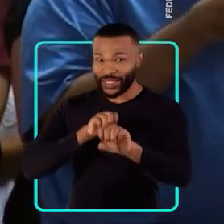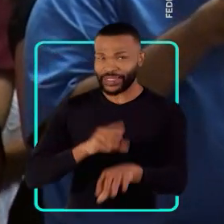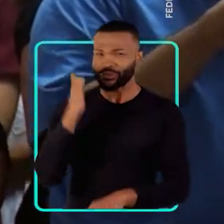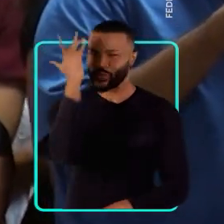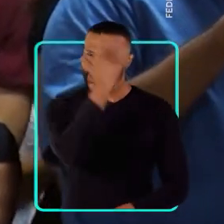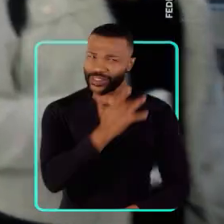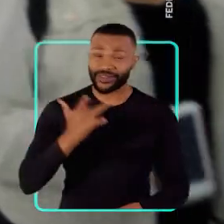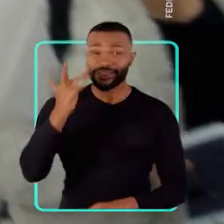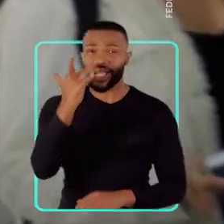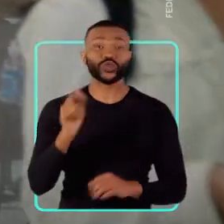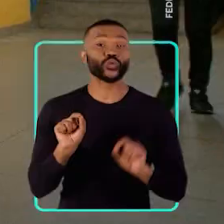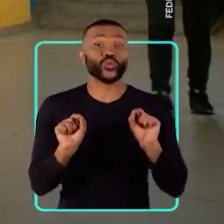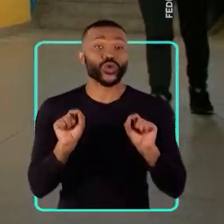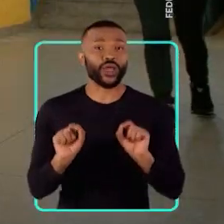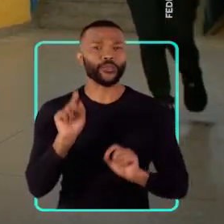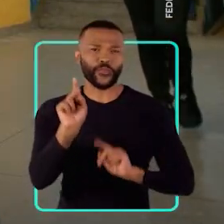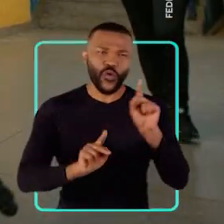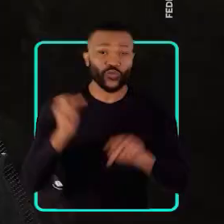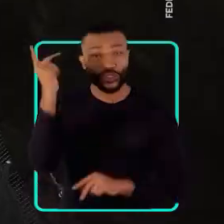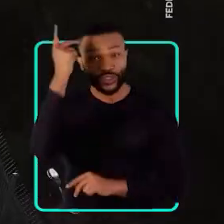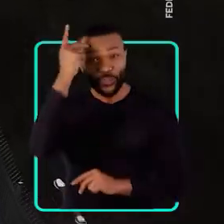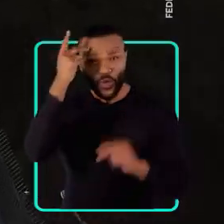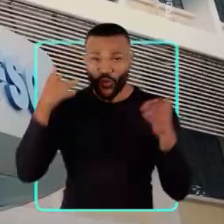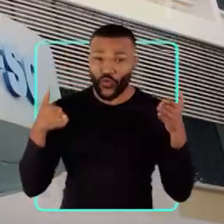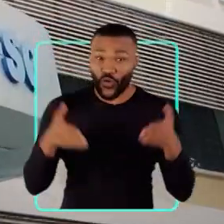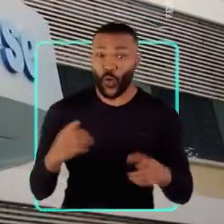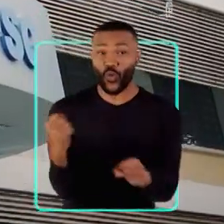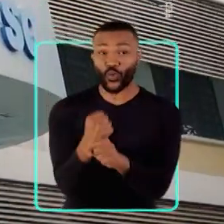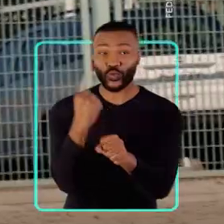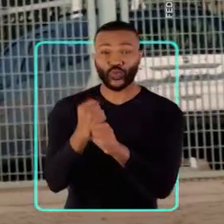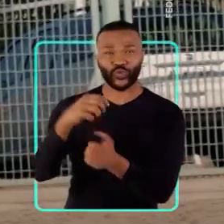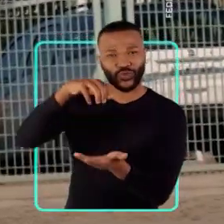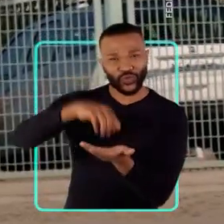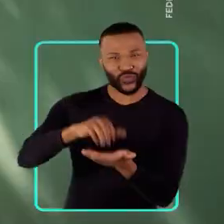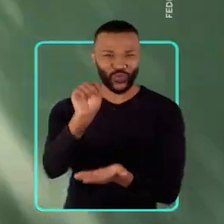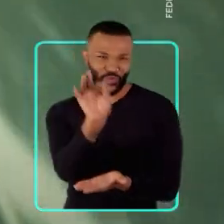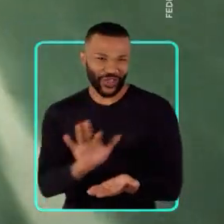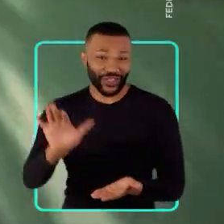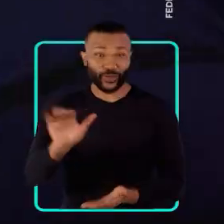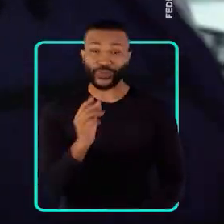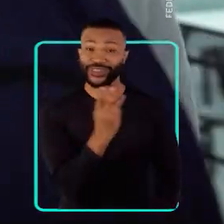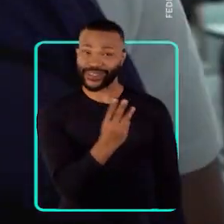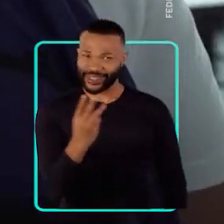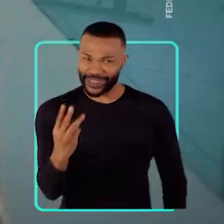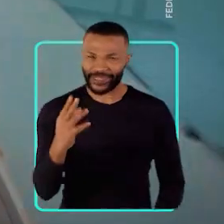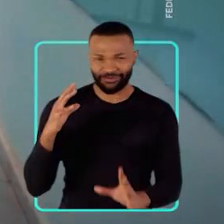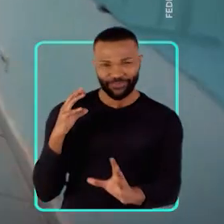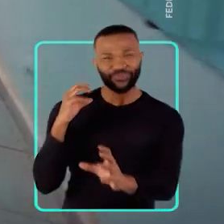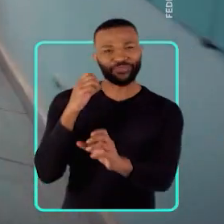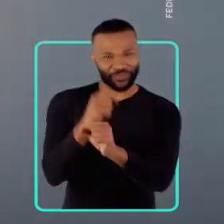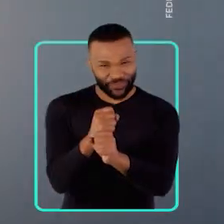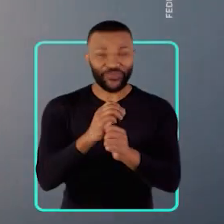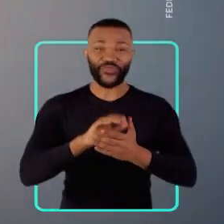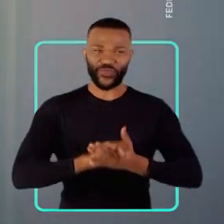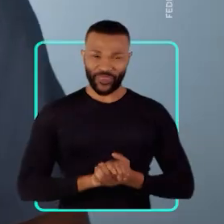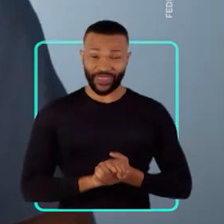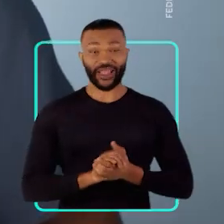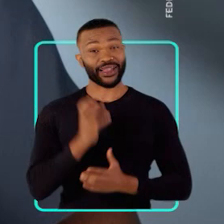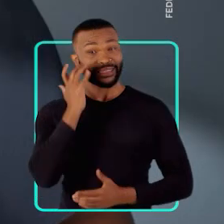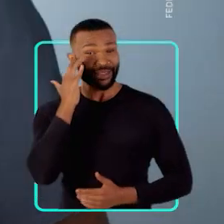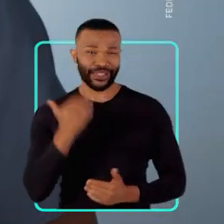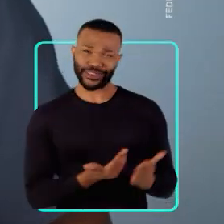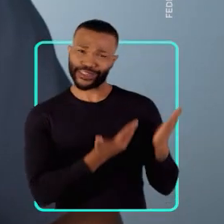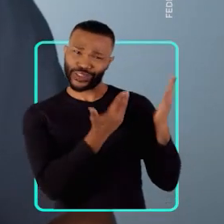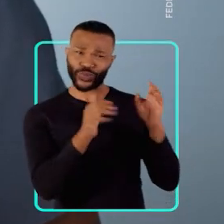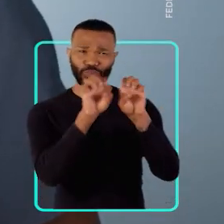educação, Haddad colocou São Paulo em primeiro lugar na construção de institutos federais. 33 grandes obras no total. Já